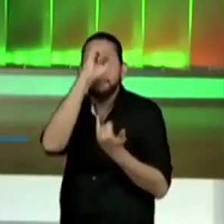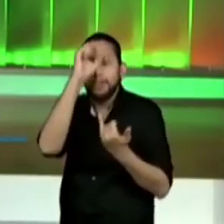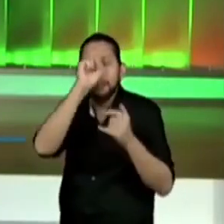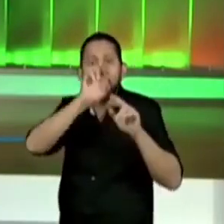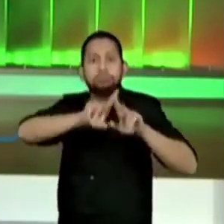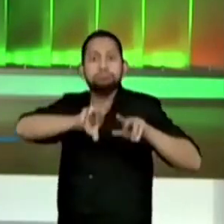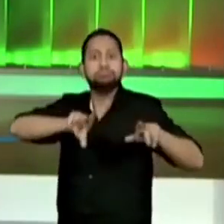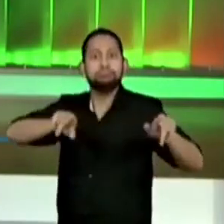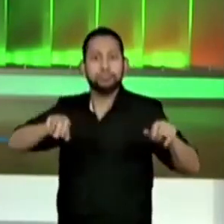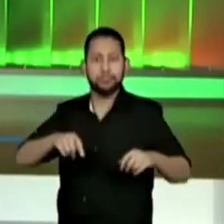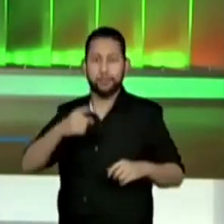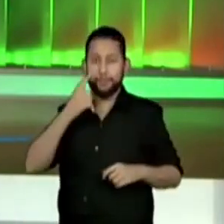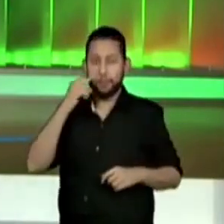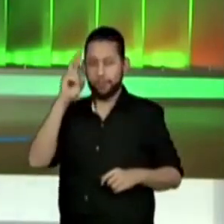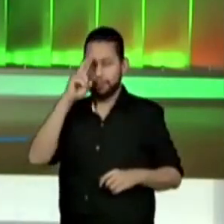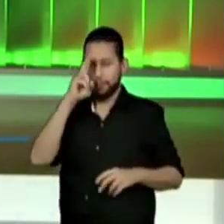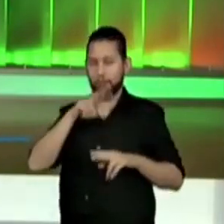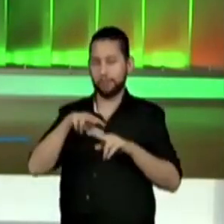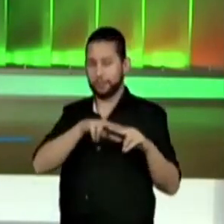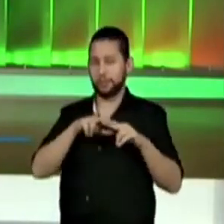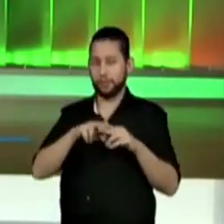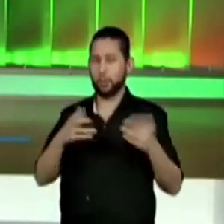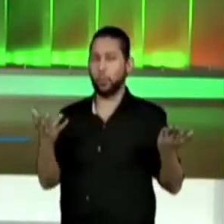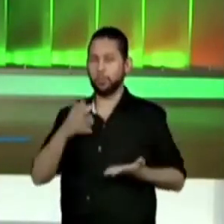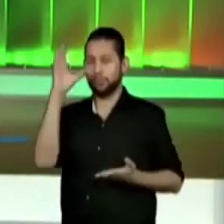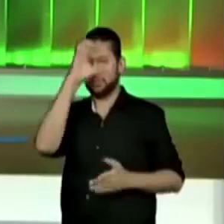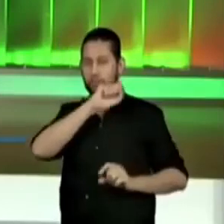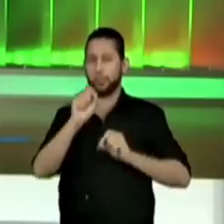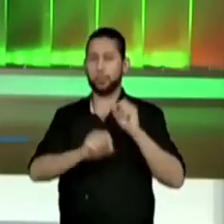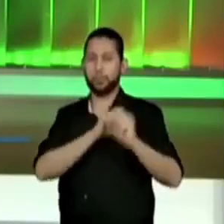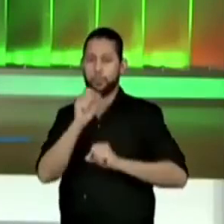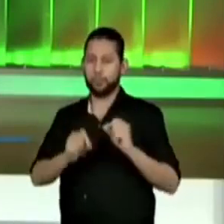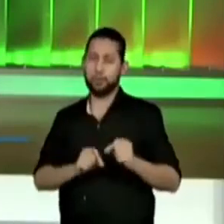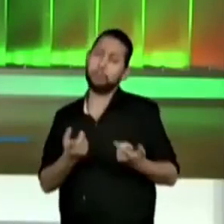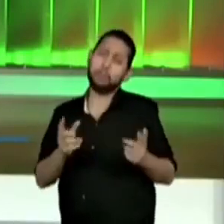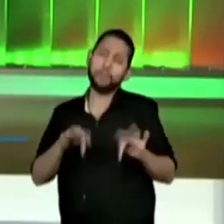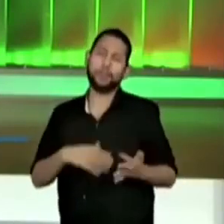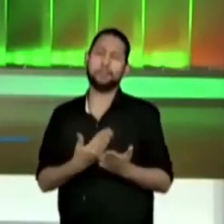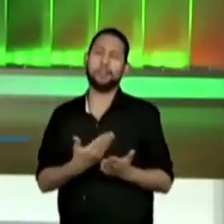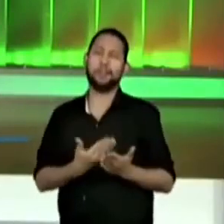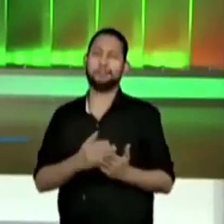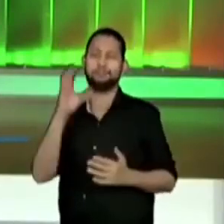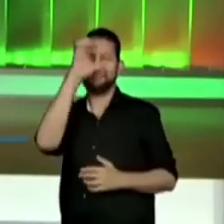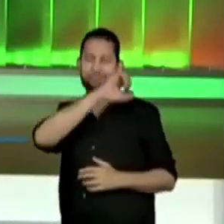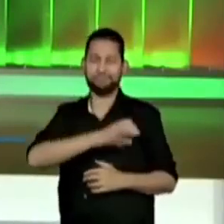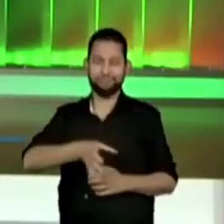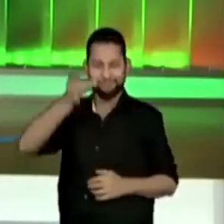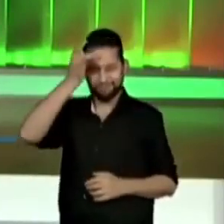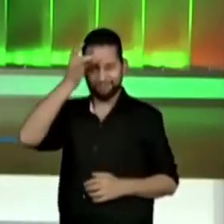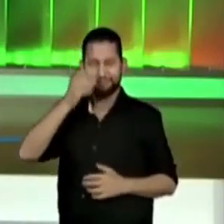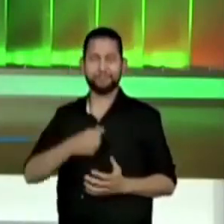Vamos dar uma olhadinha no que a gente aprendeu hoje? Só para a gente finalizar isso. Vamos lá.